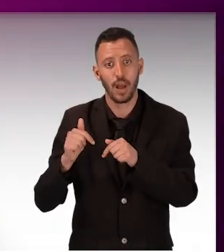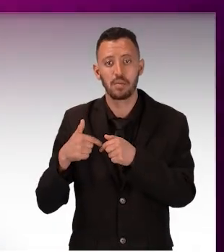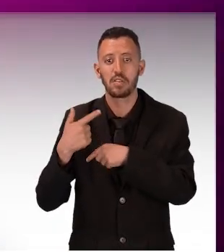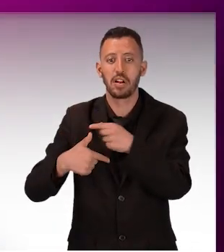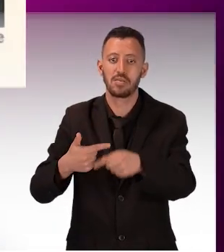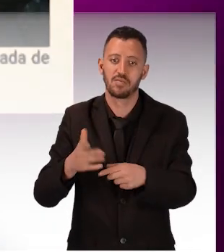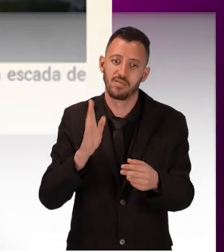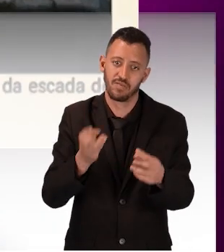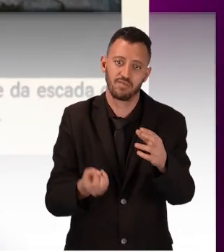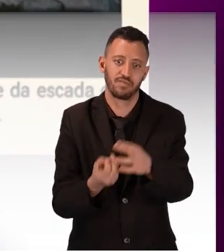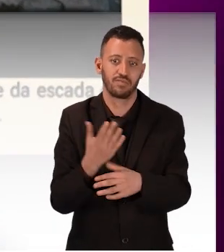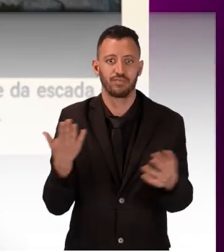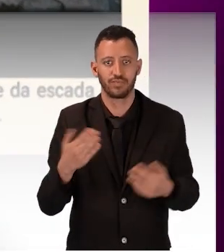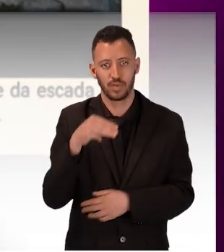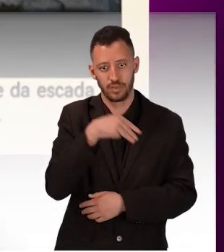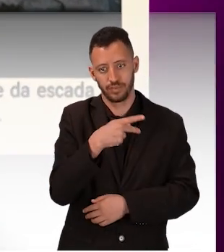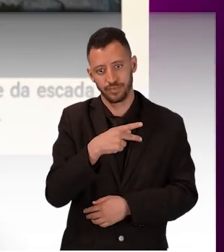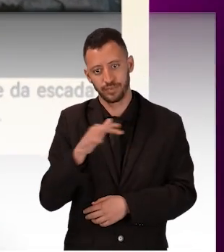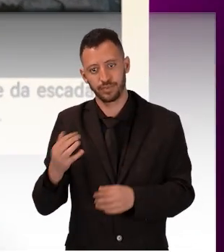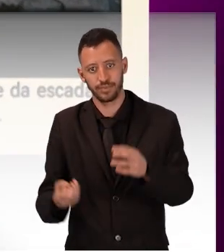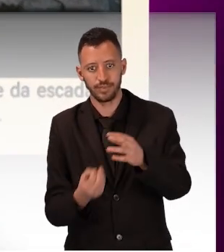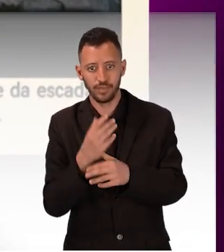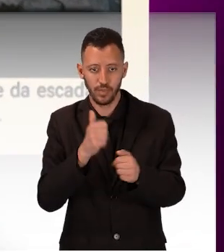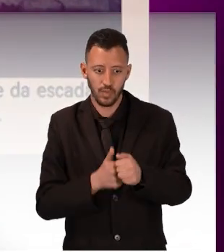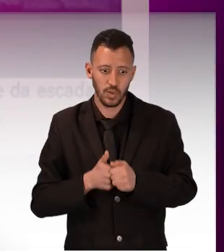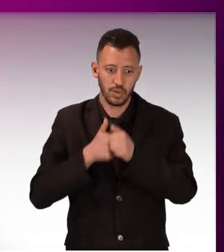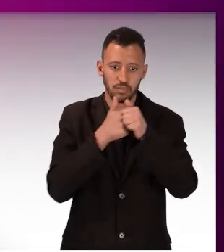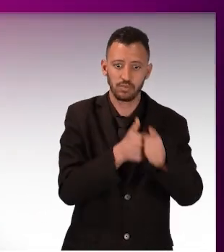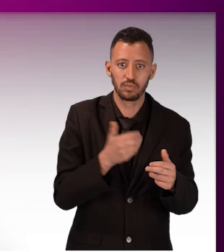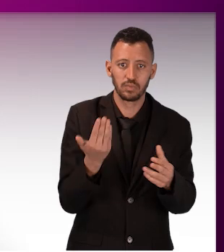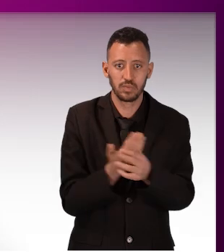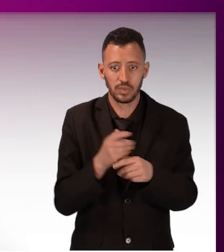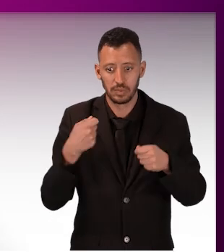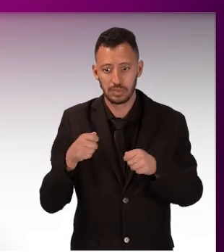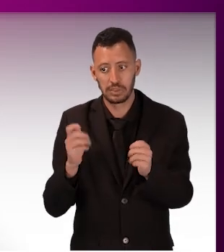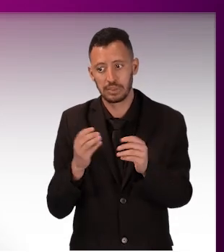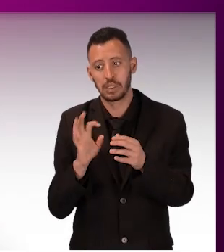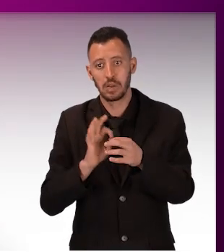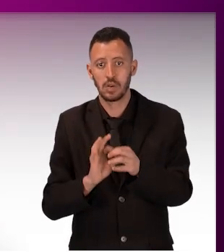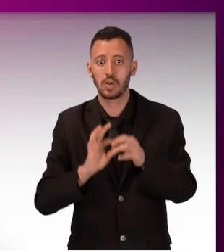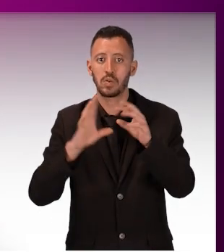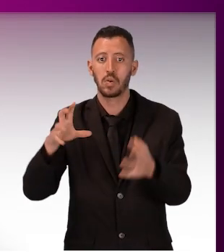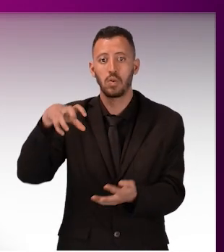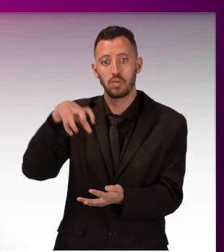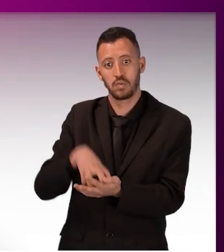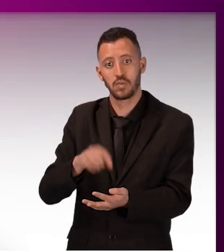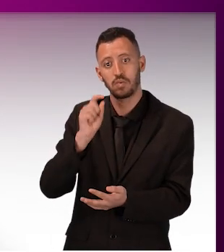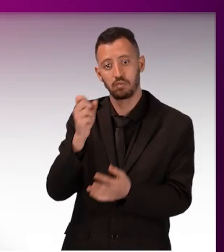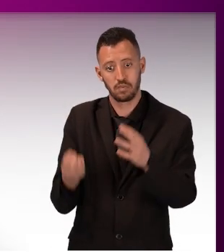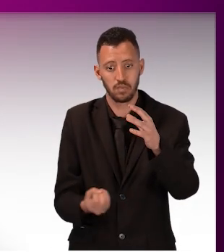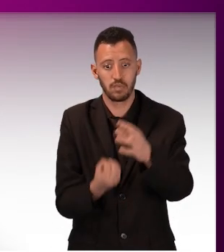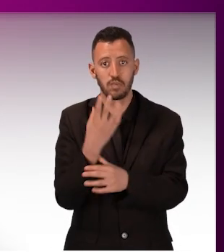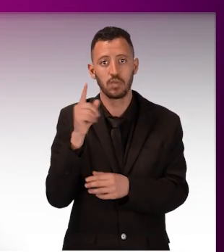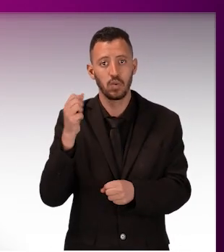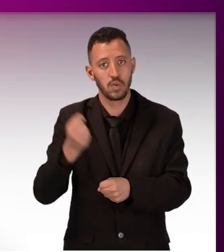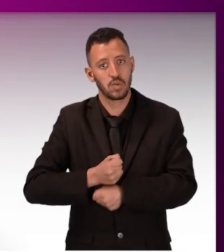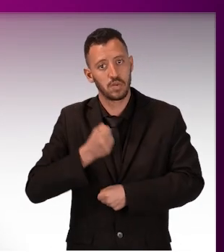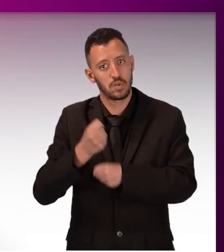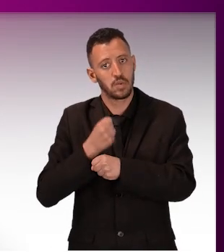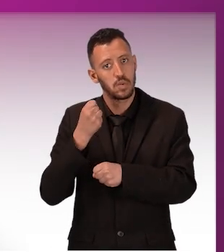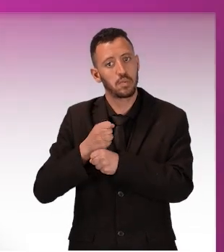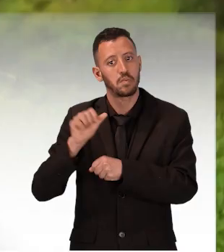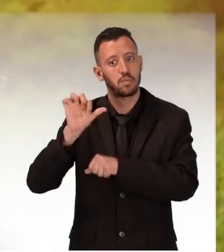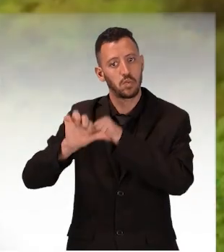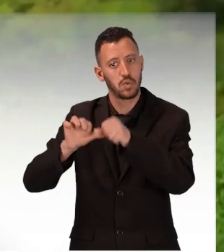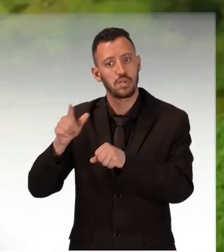O MPF acompanha os processos em tramitação no IPHAN, que precisam de prévia autorização do órgão para execução de obras de